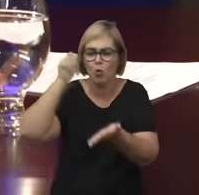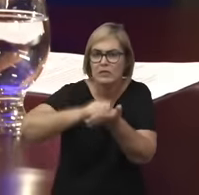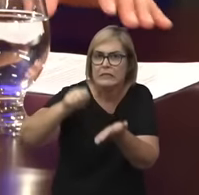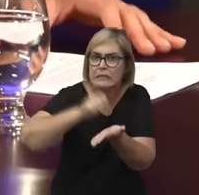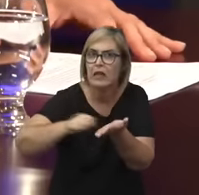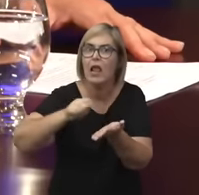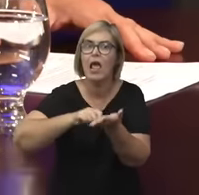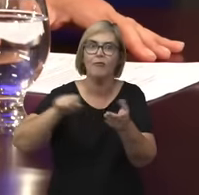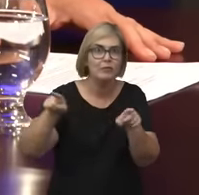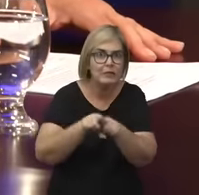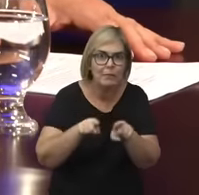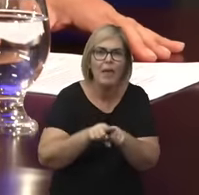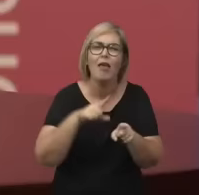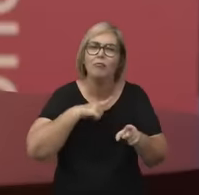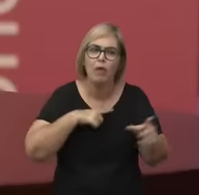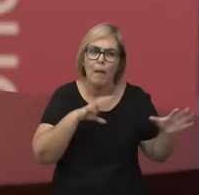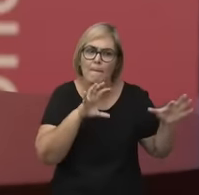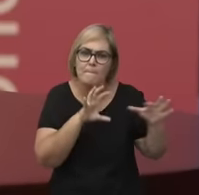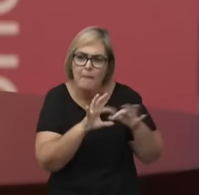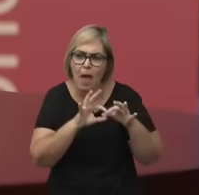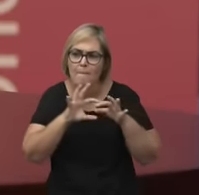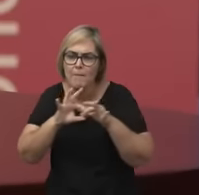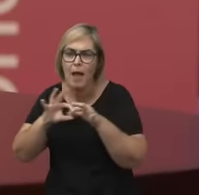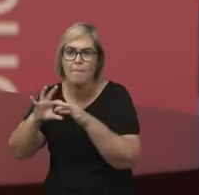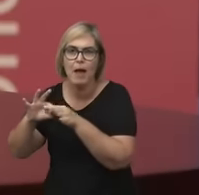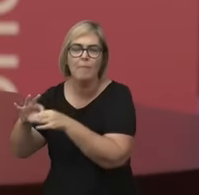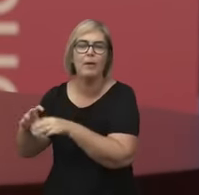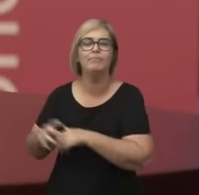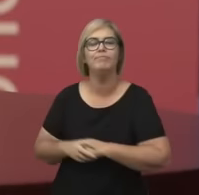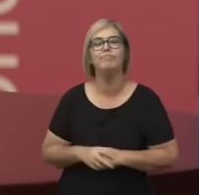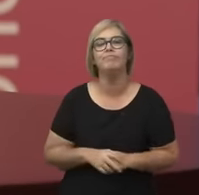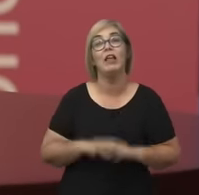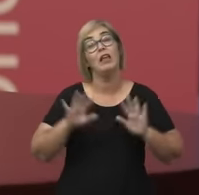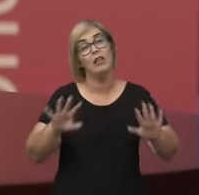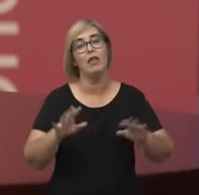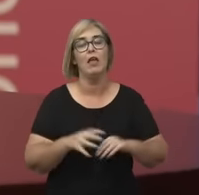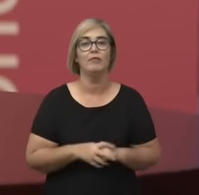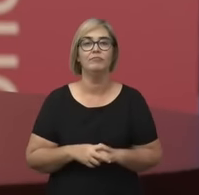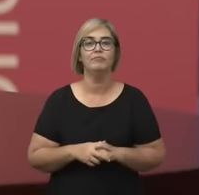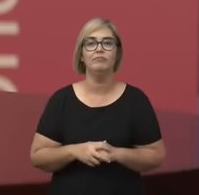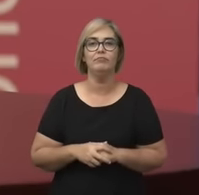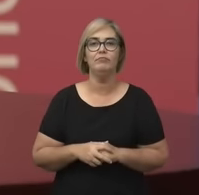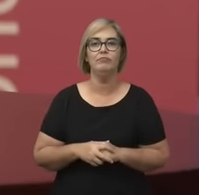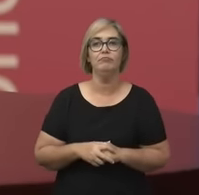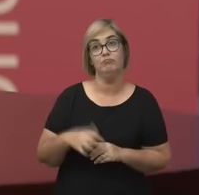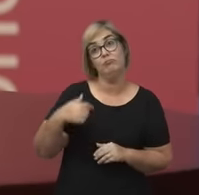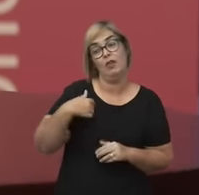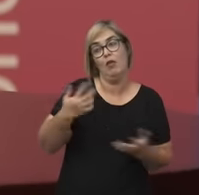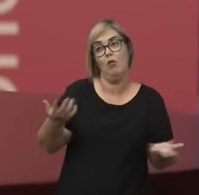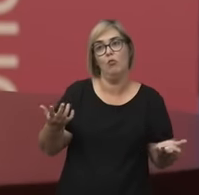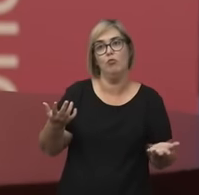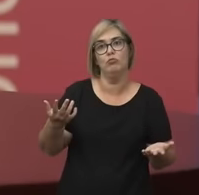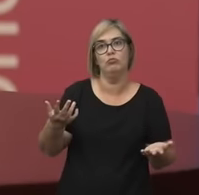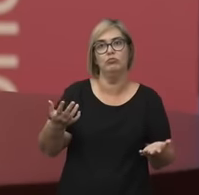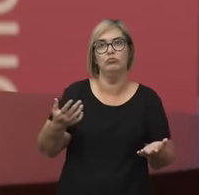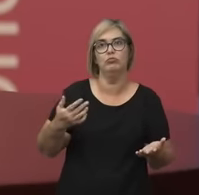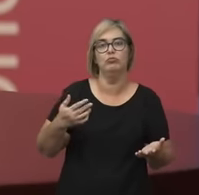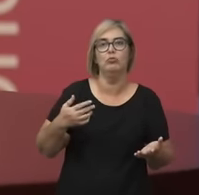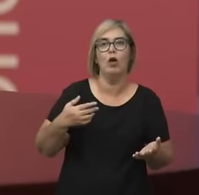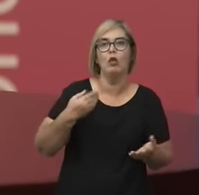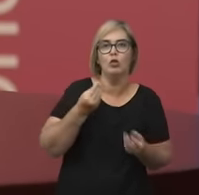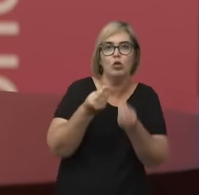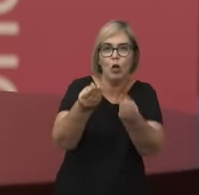com aquele resgate. aí, enfim, eu deixo aqui a referência desse